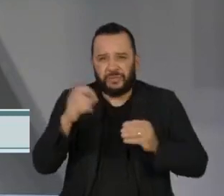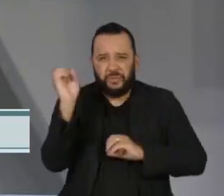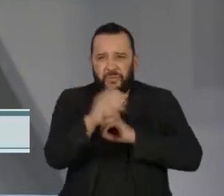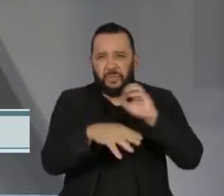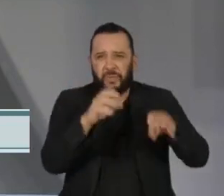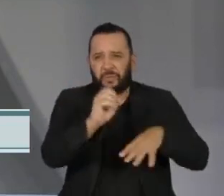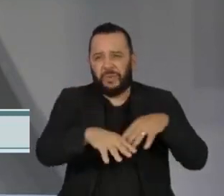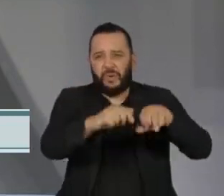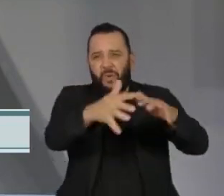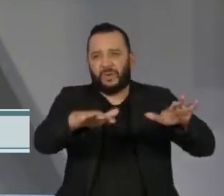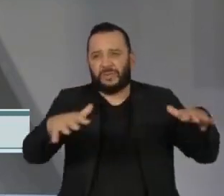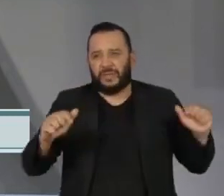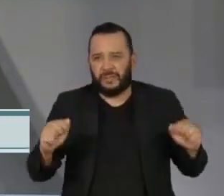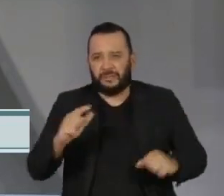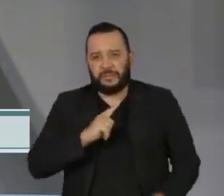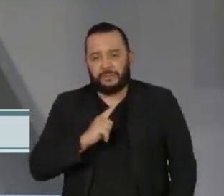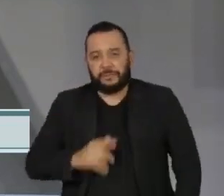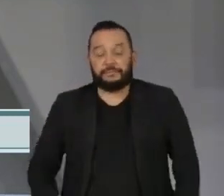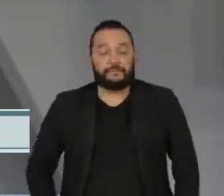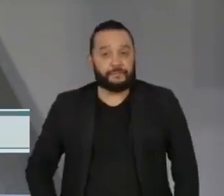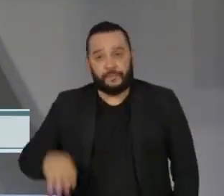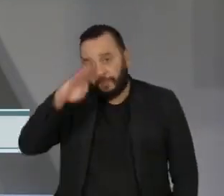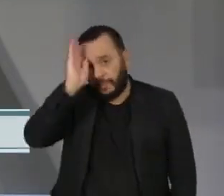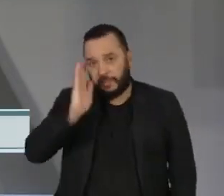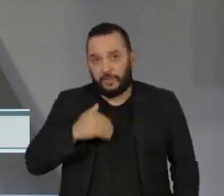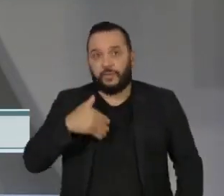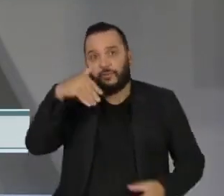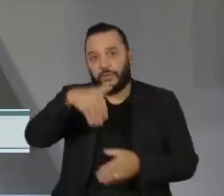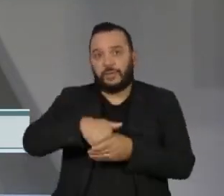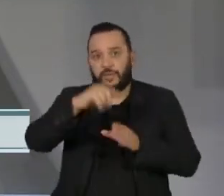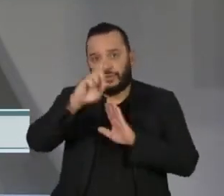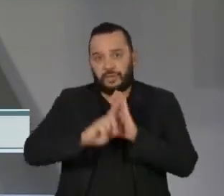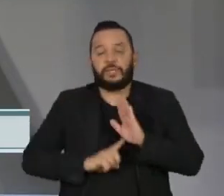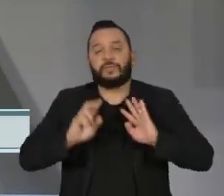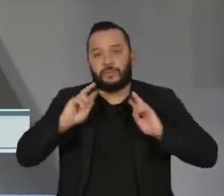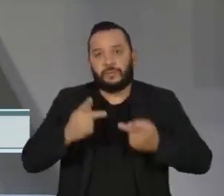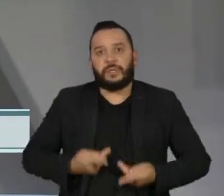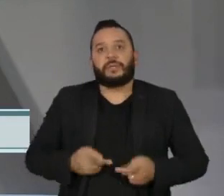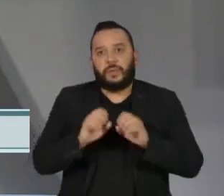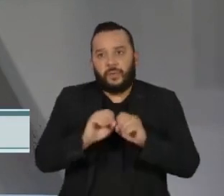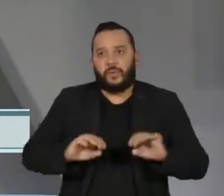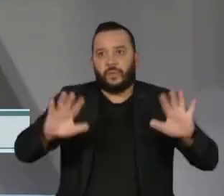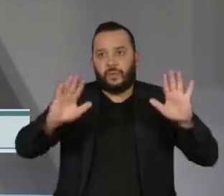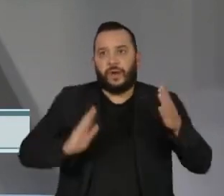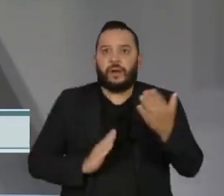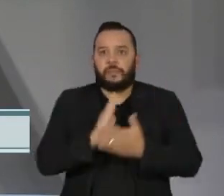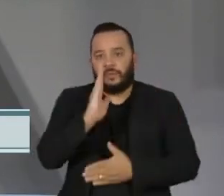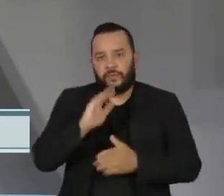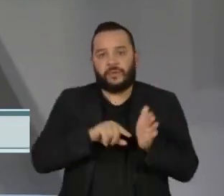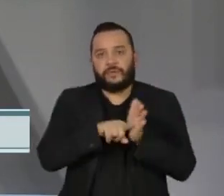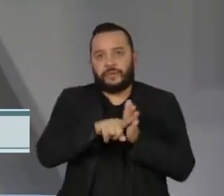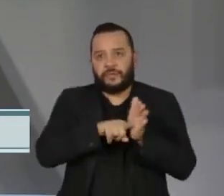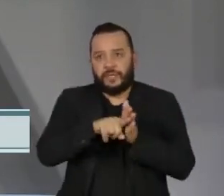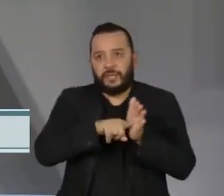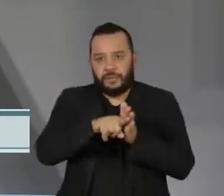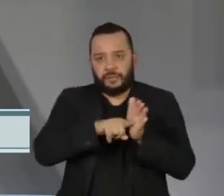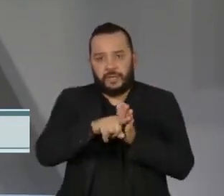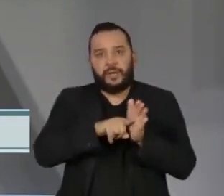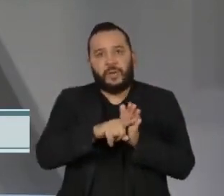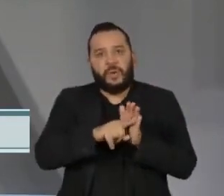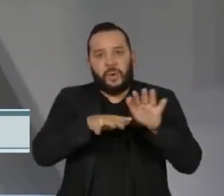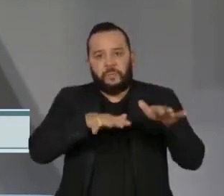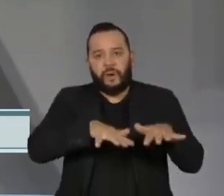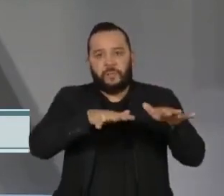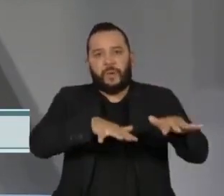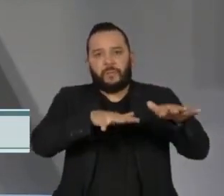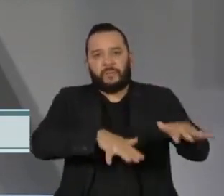O Brasil se absteve da votação do Conselho de Direitos Humanos da ONU, que aprovou a investigação das denúncias de repressão violenta